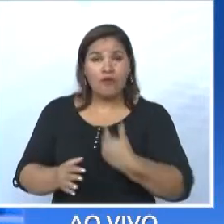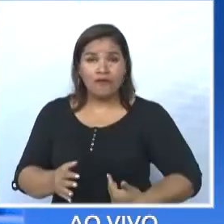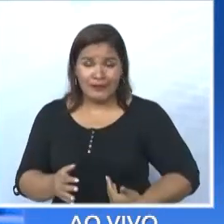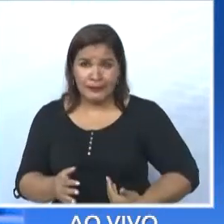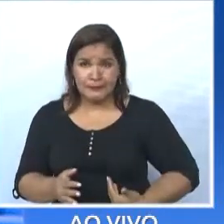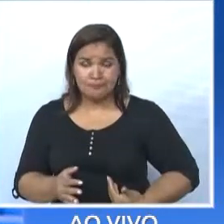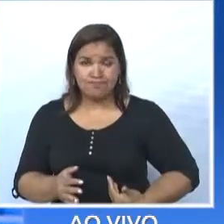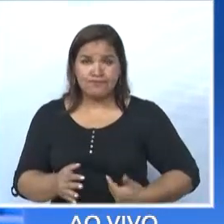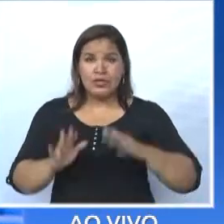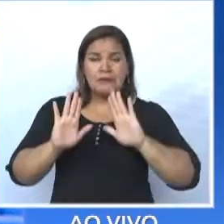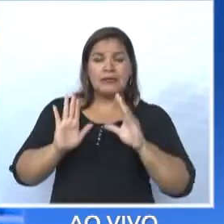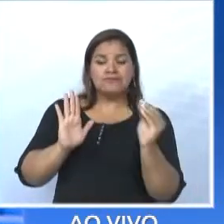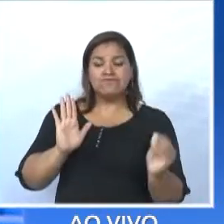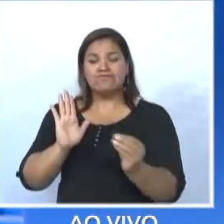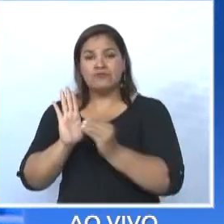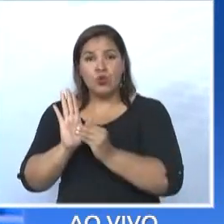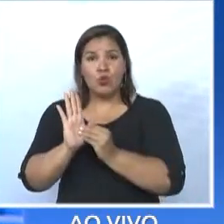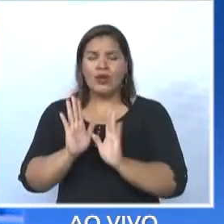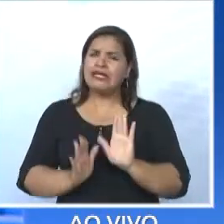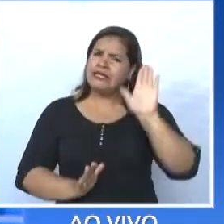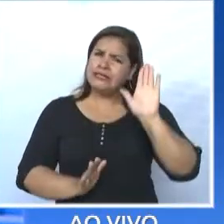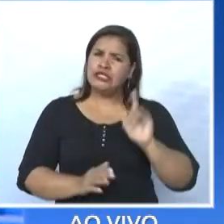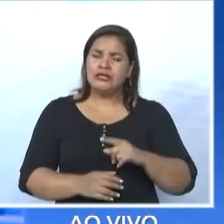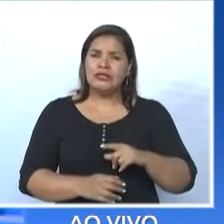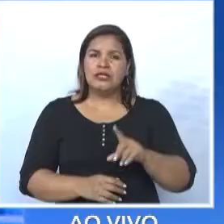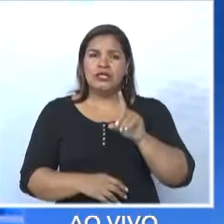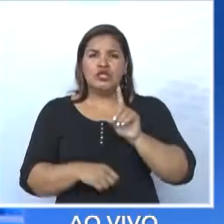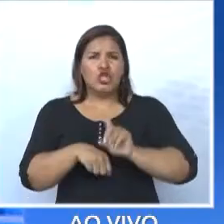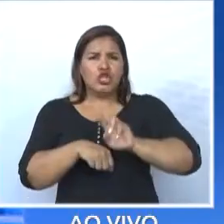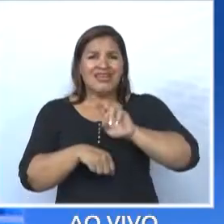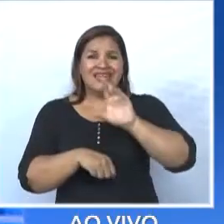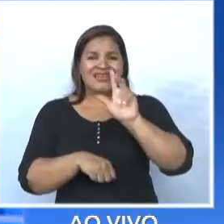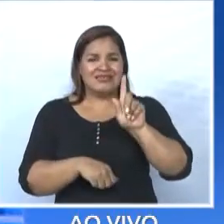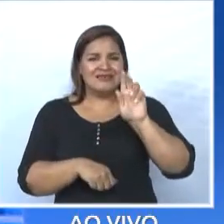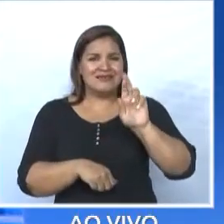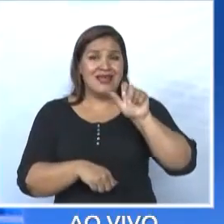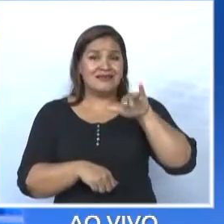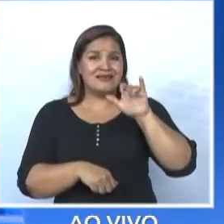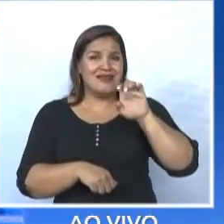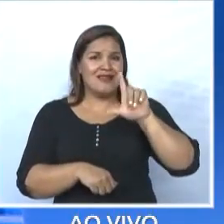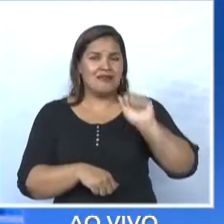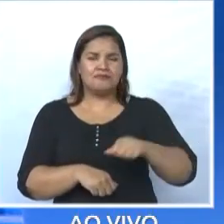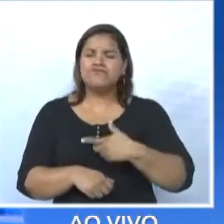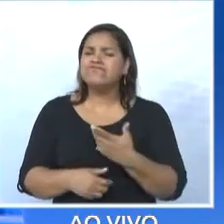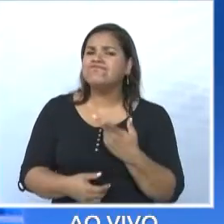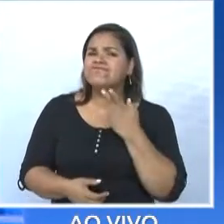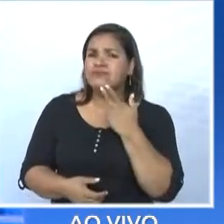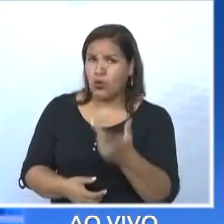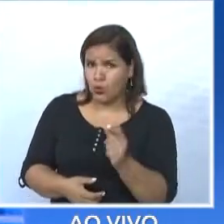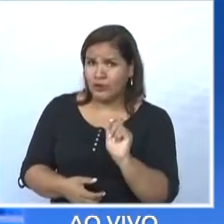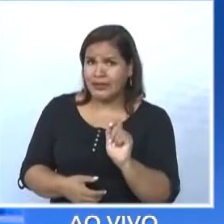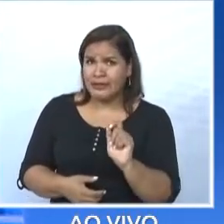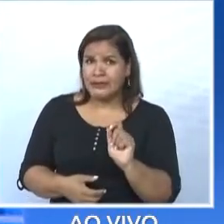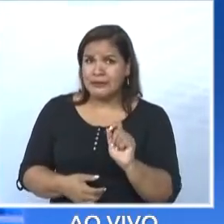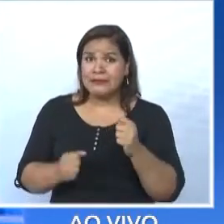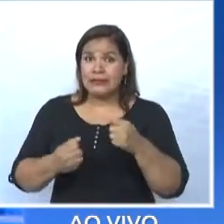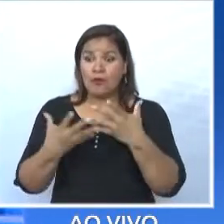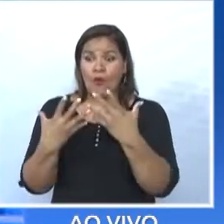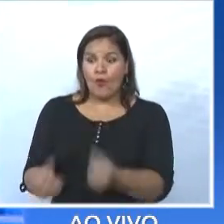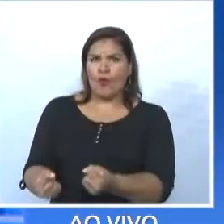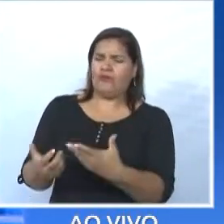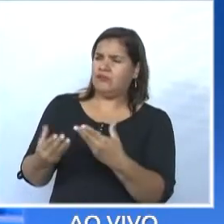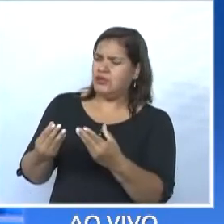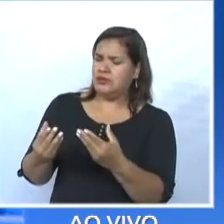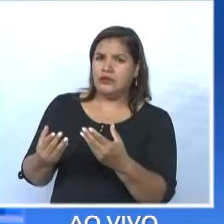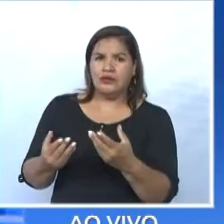repente, uma candidata, a doutora Graciela, que hoje é deputada, diz o seguinte, precisa cercar os córregos. E eu falava assim, ela tem